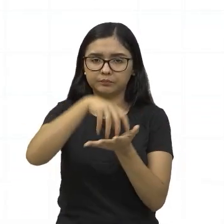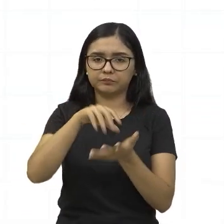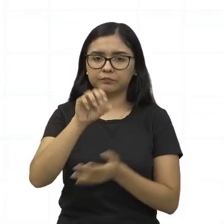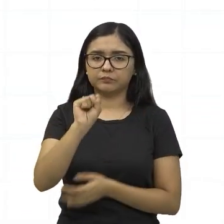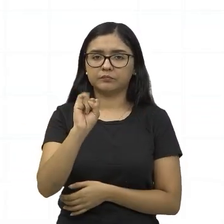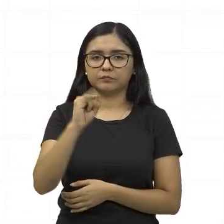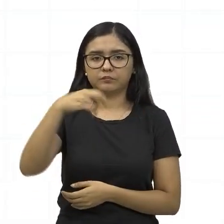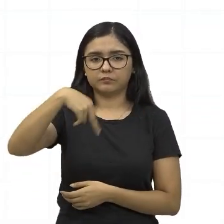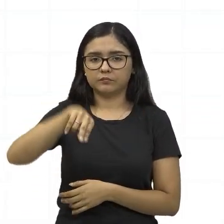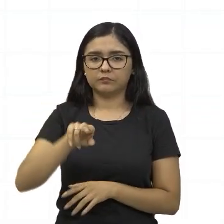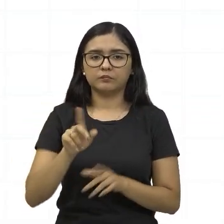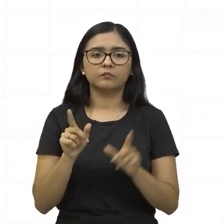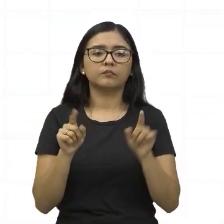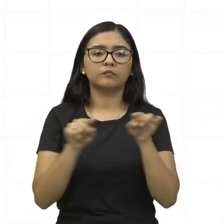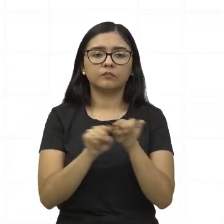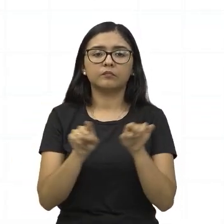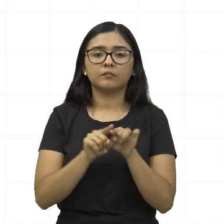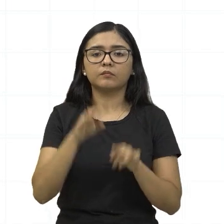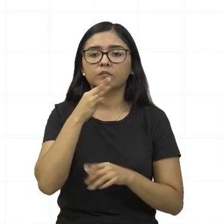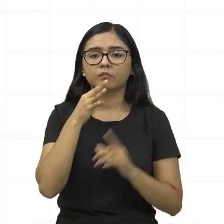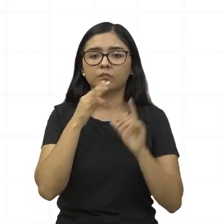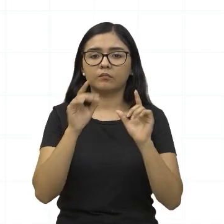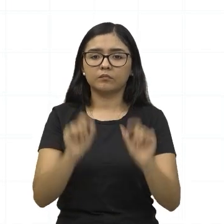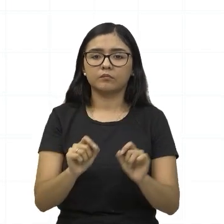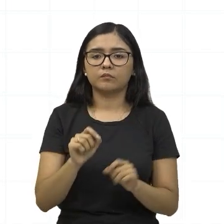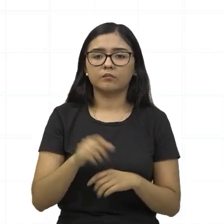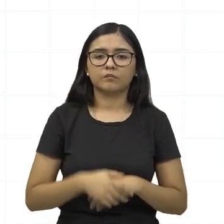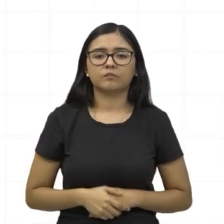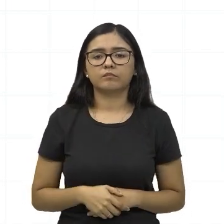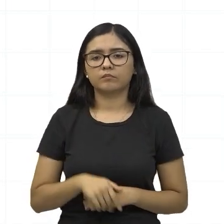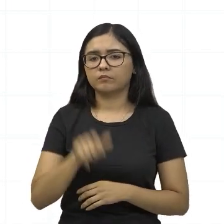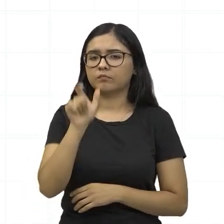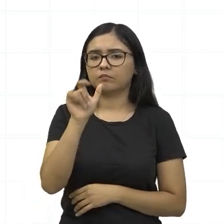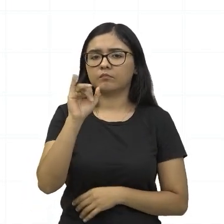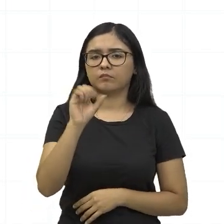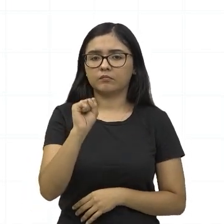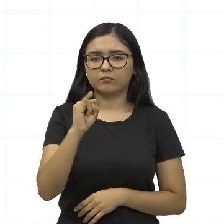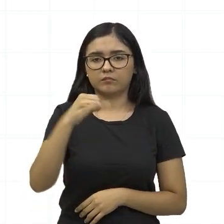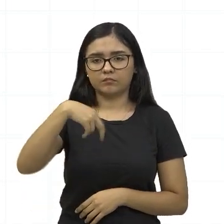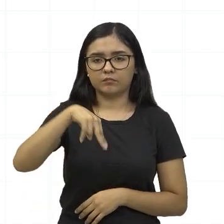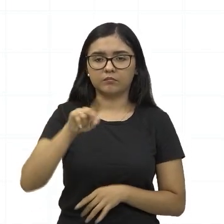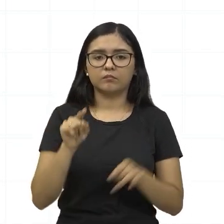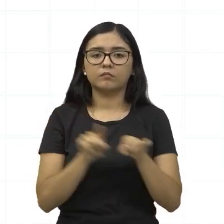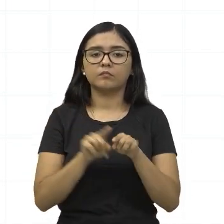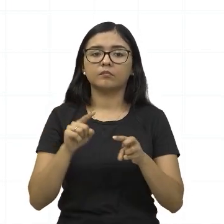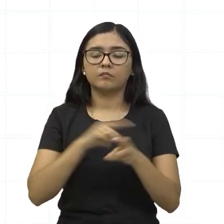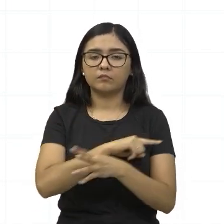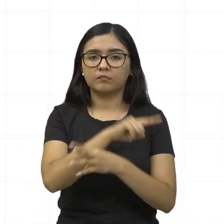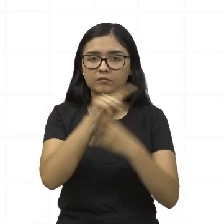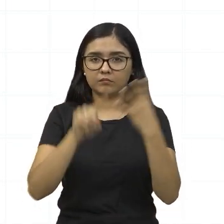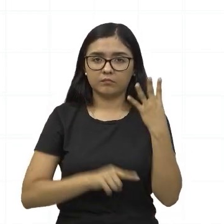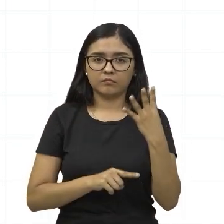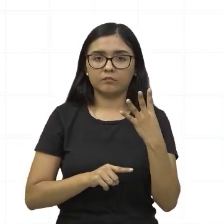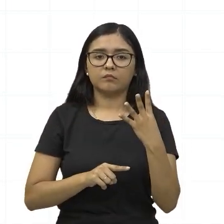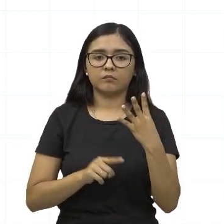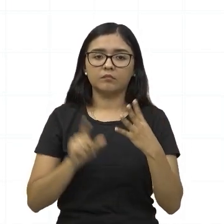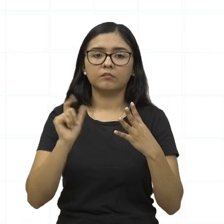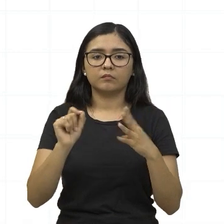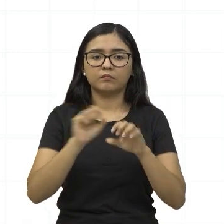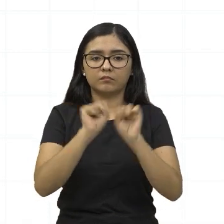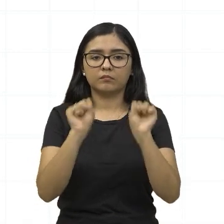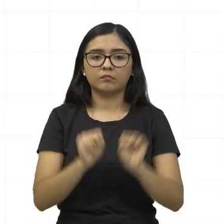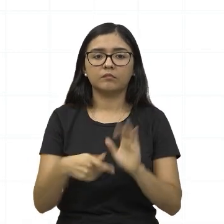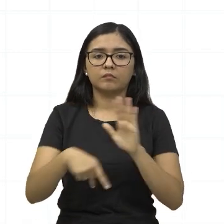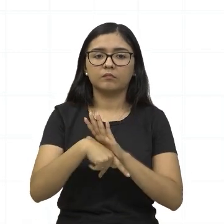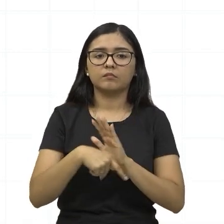Nacional, ele também é conhecido pela sua abreviação SIM e possui quatro subsistemas, sendo